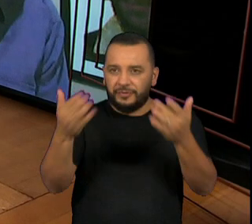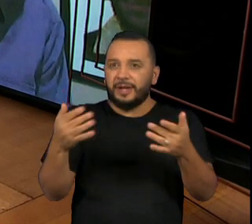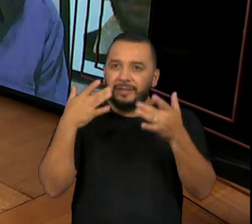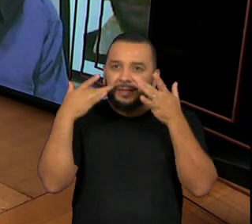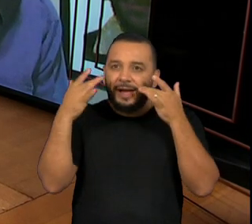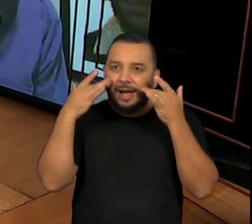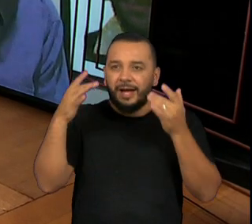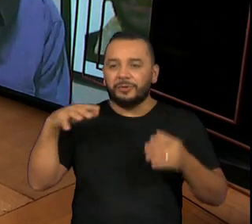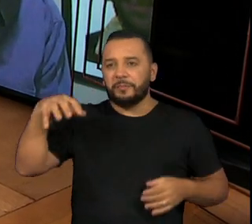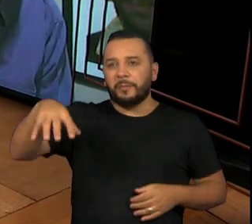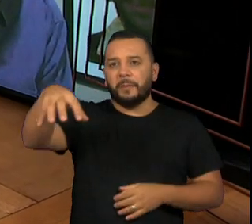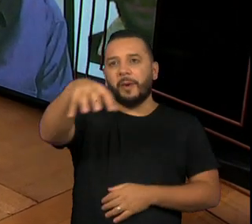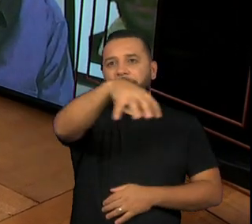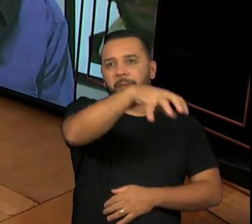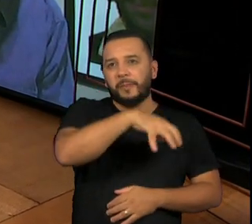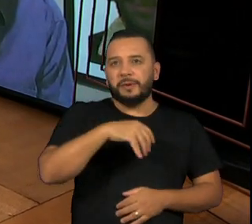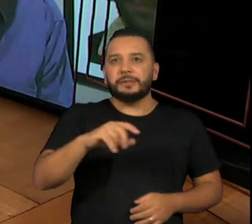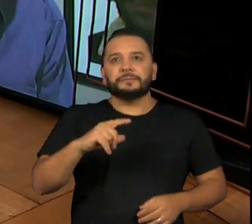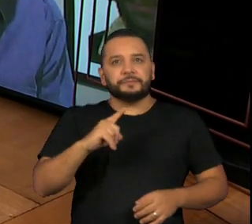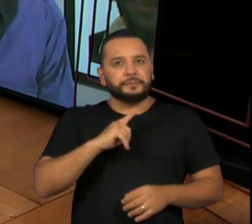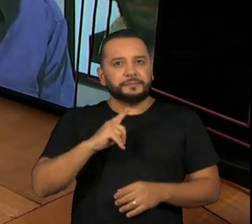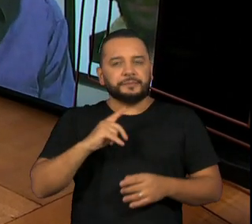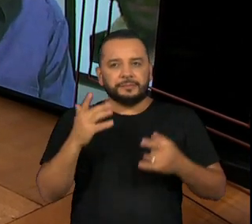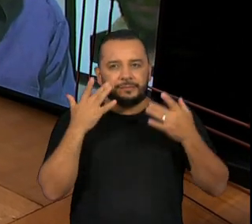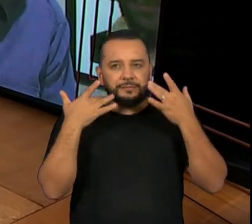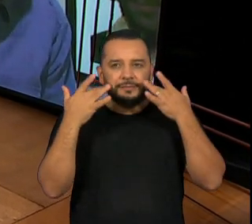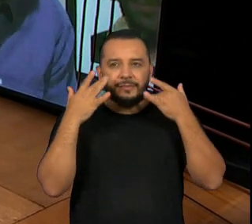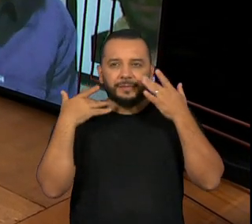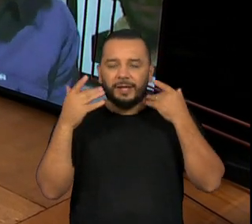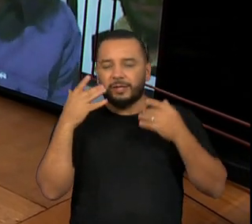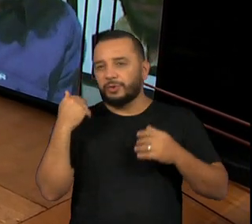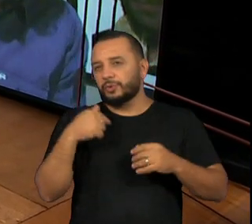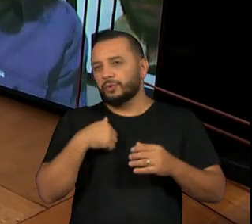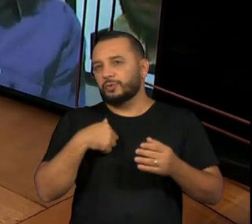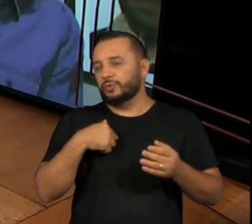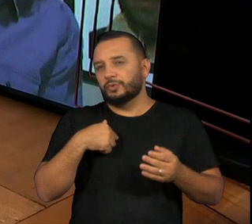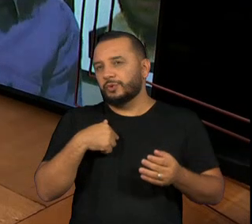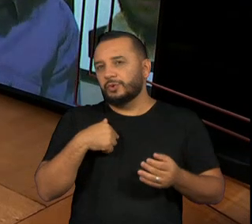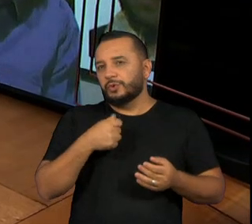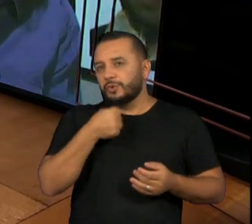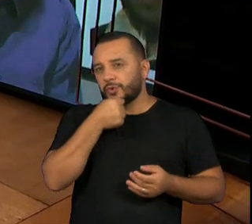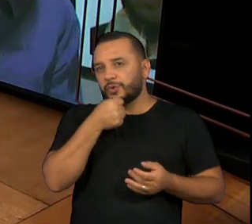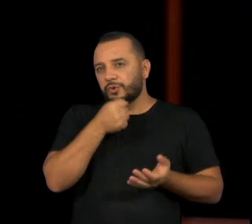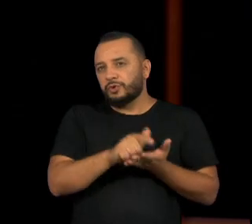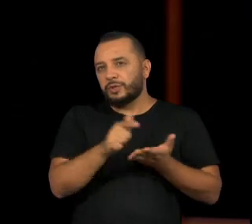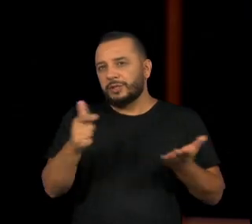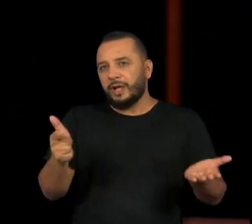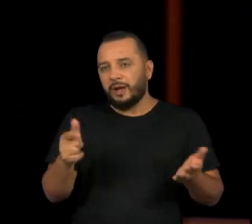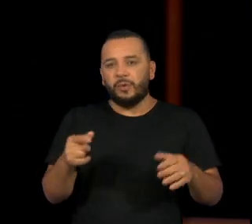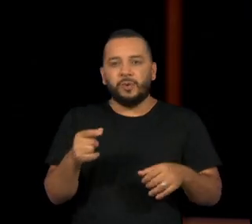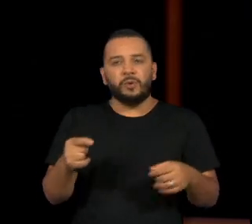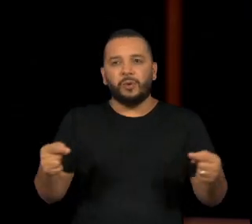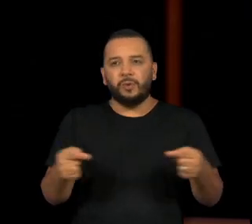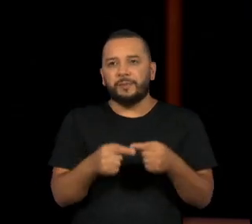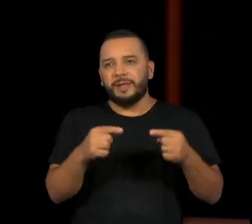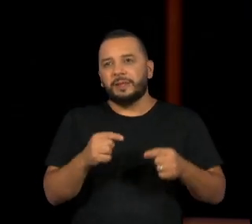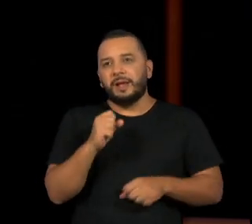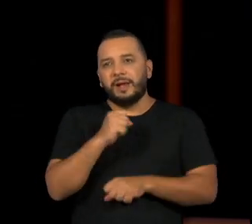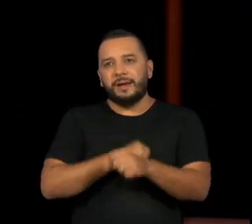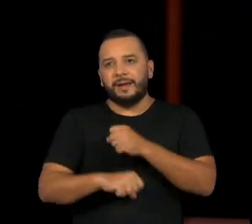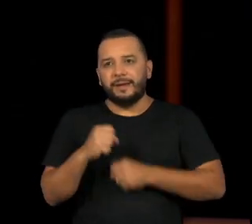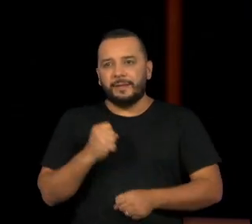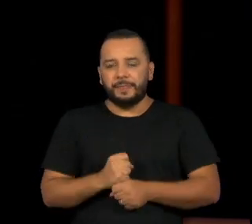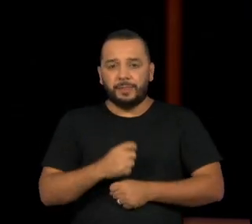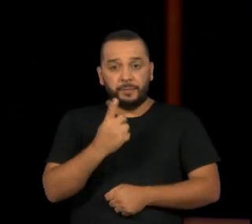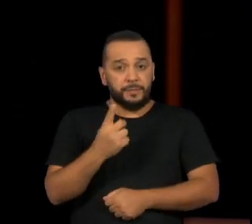gente montou um teatro-jornal, mas baseado num ano histórico, em 1918, que era